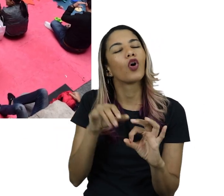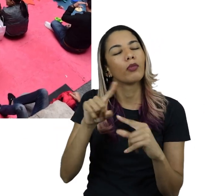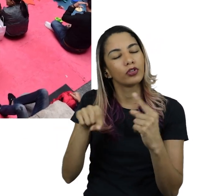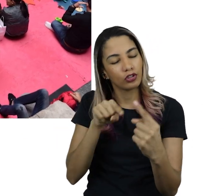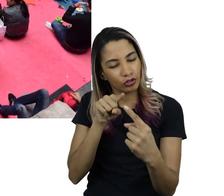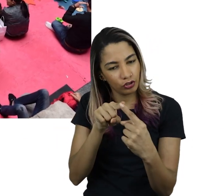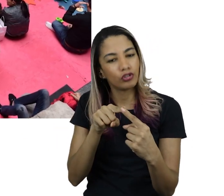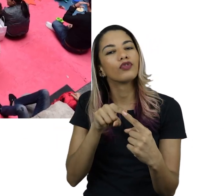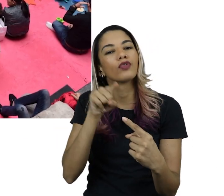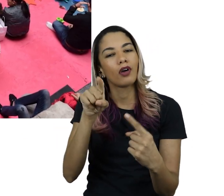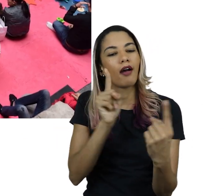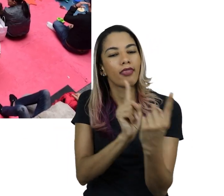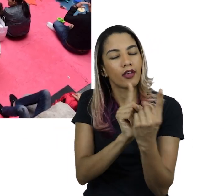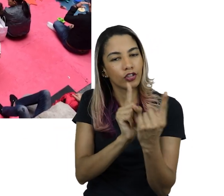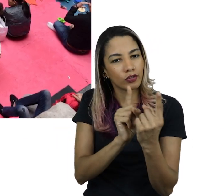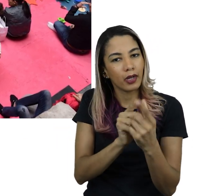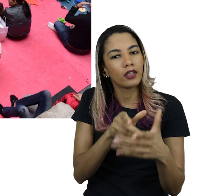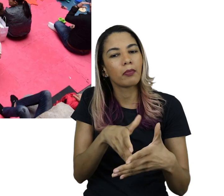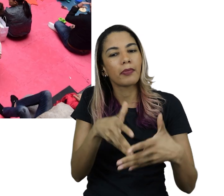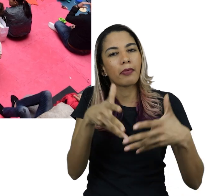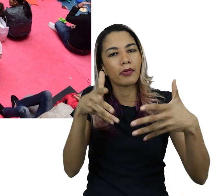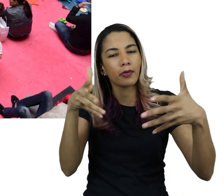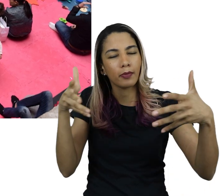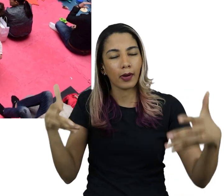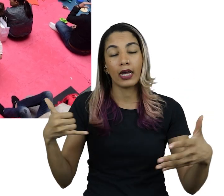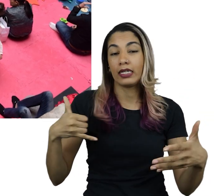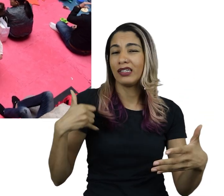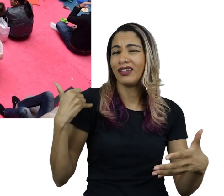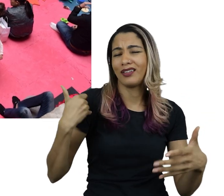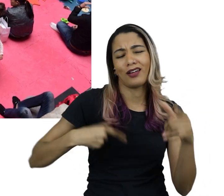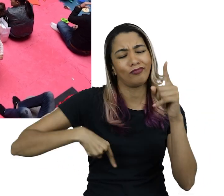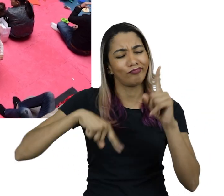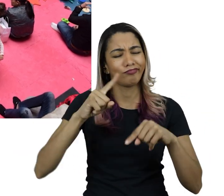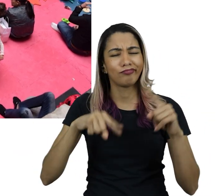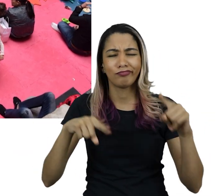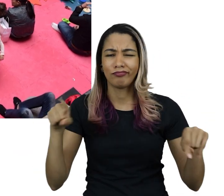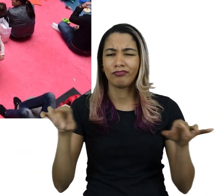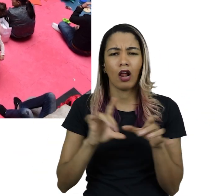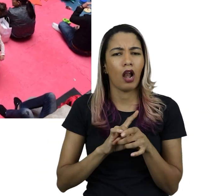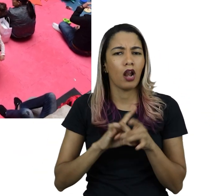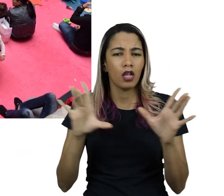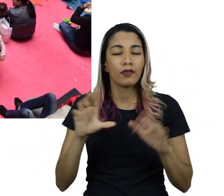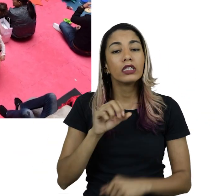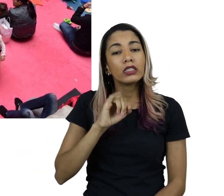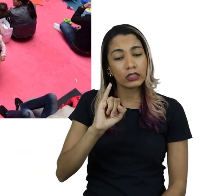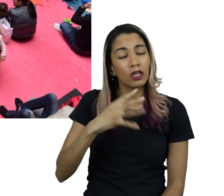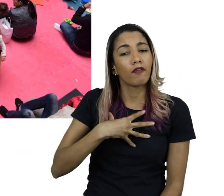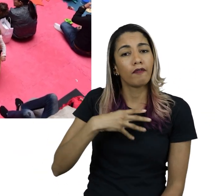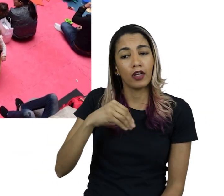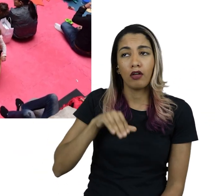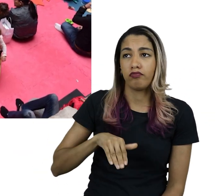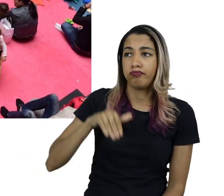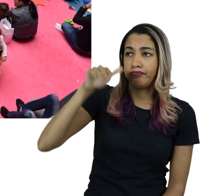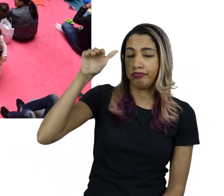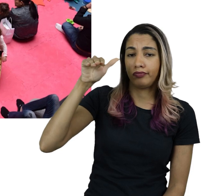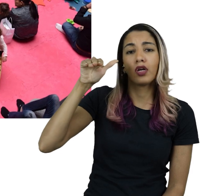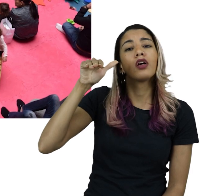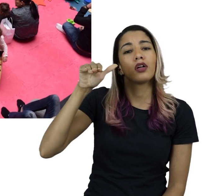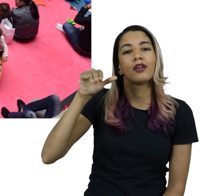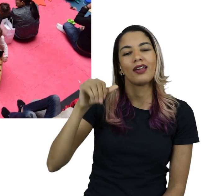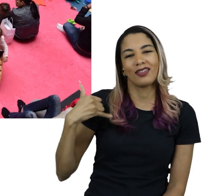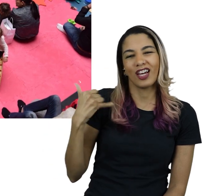a ampliar os atendimentos, contemplando faixas etárias diversas. Assim, famílias que têm filhos